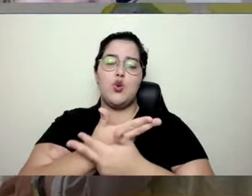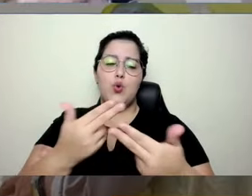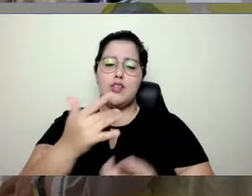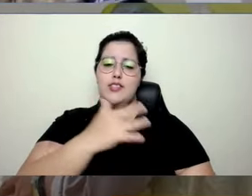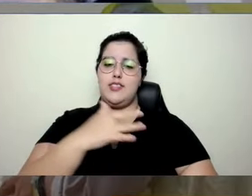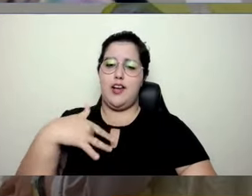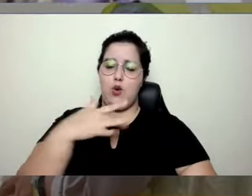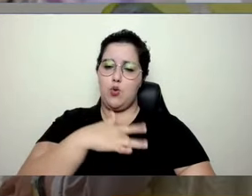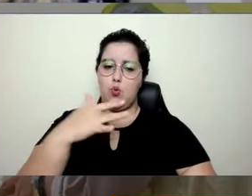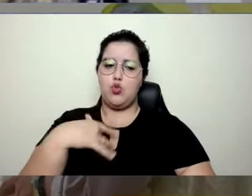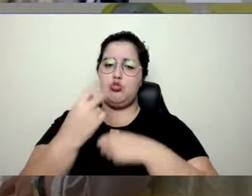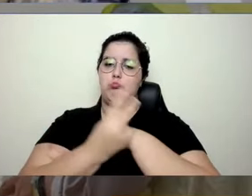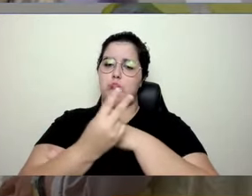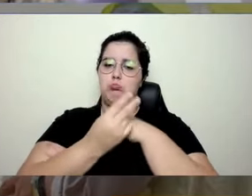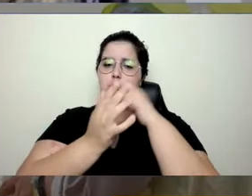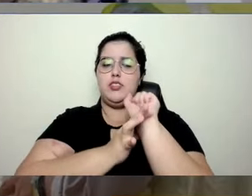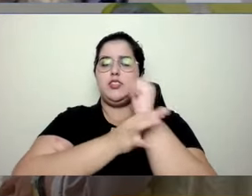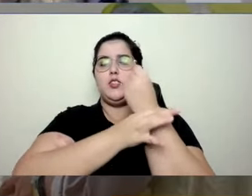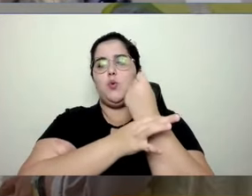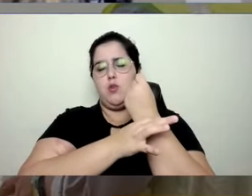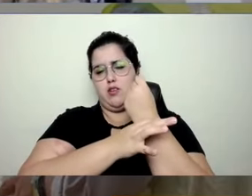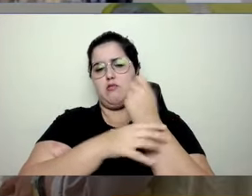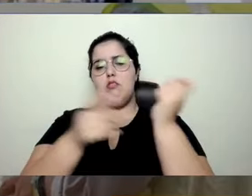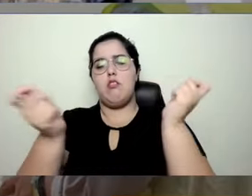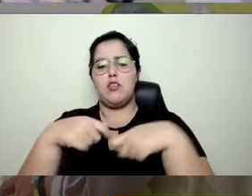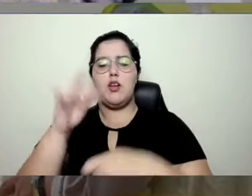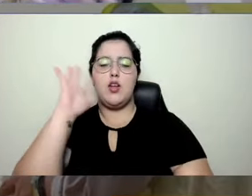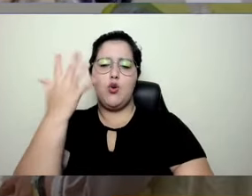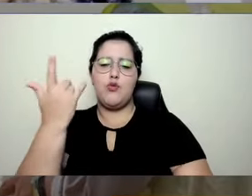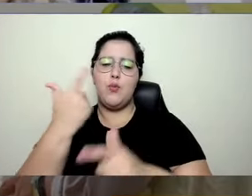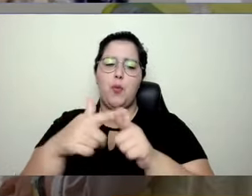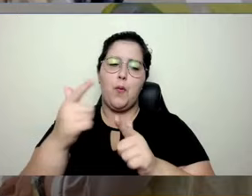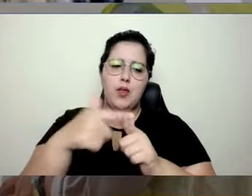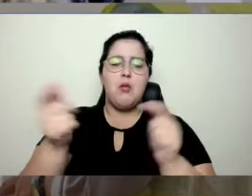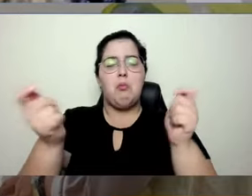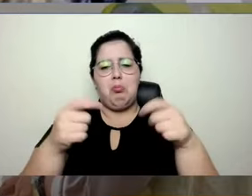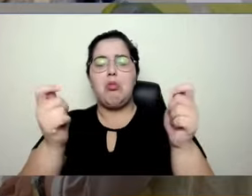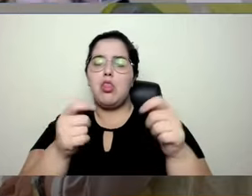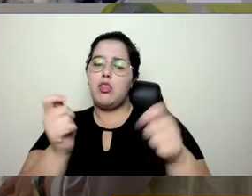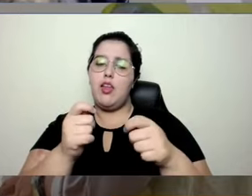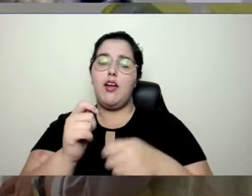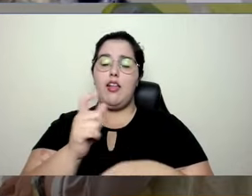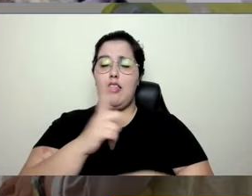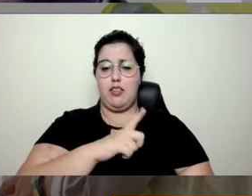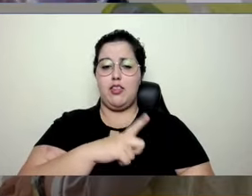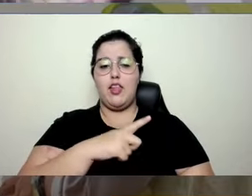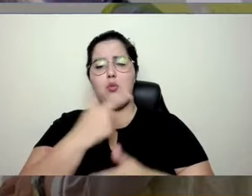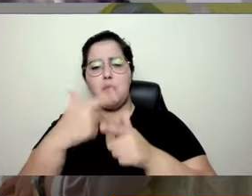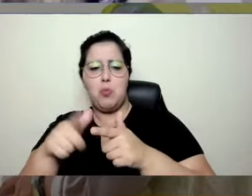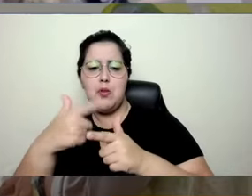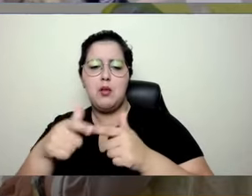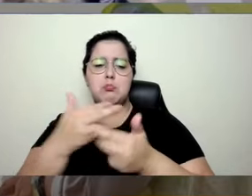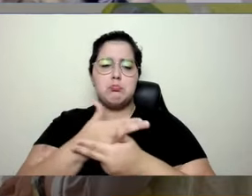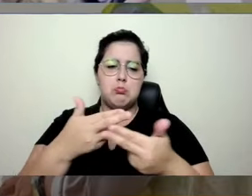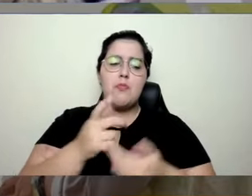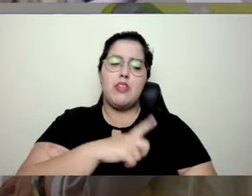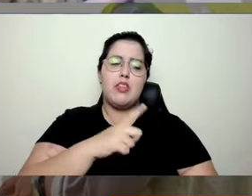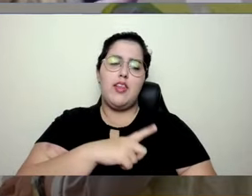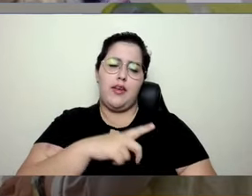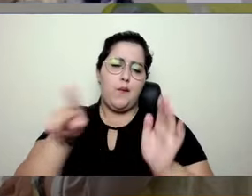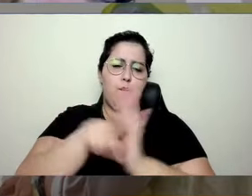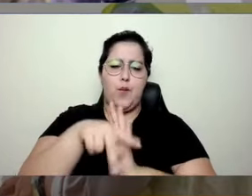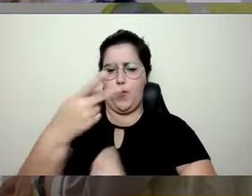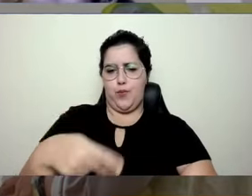que podem resolver muito problema de burocracia, alguns problemas que a gente tem, gente, de verdade, de cultura, não é?